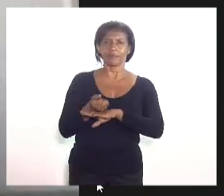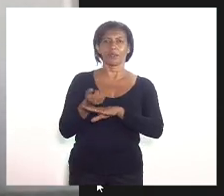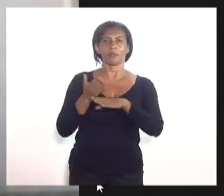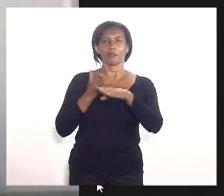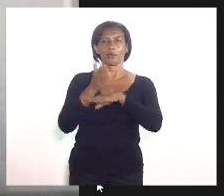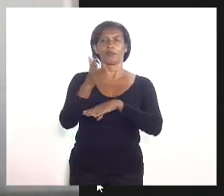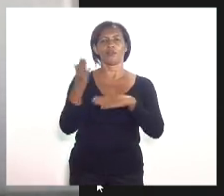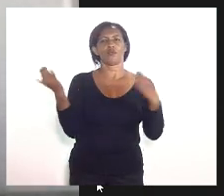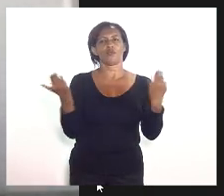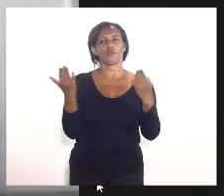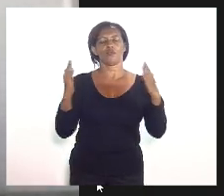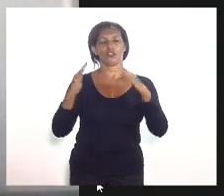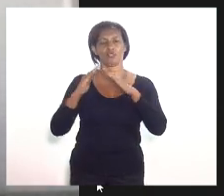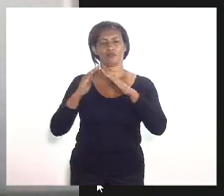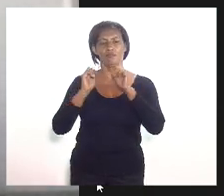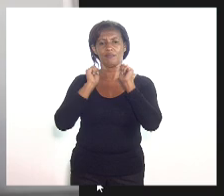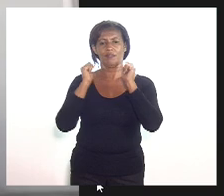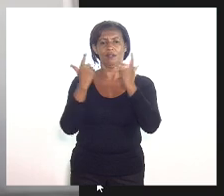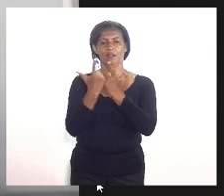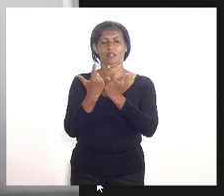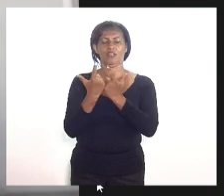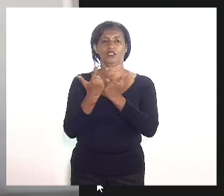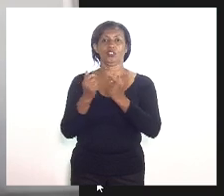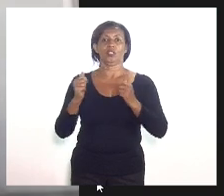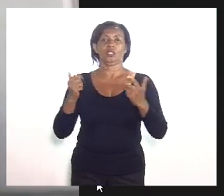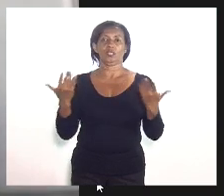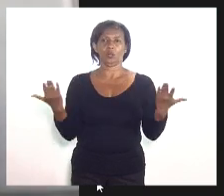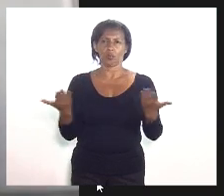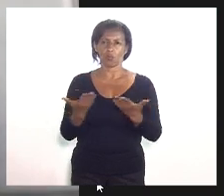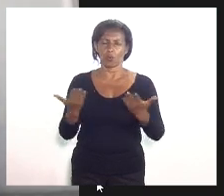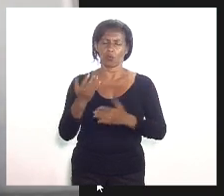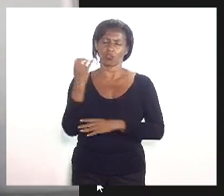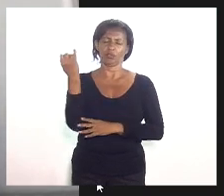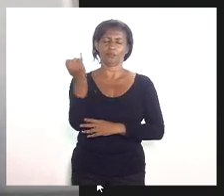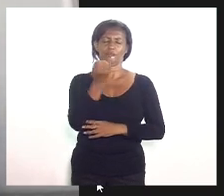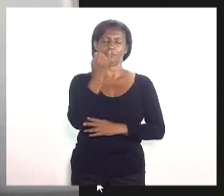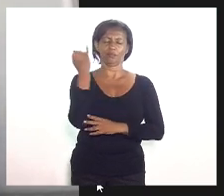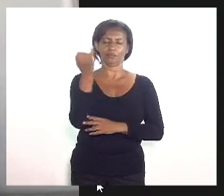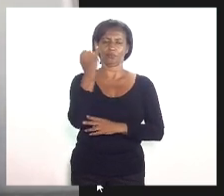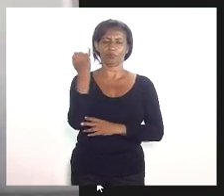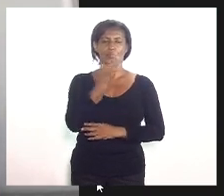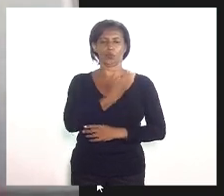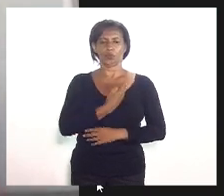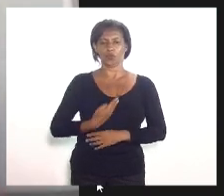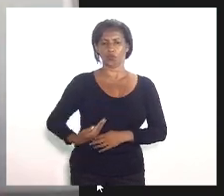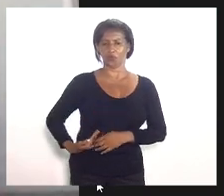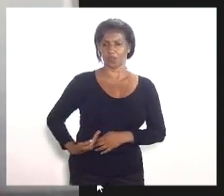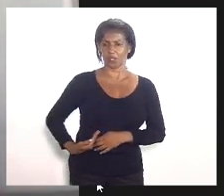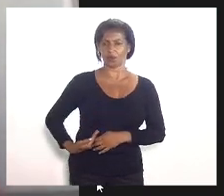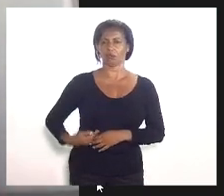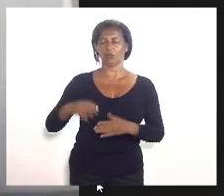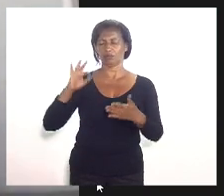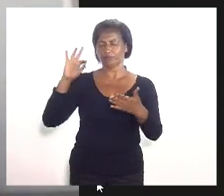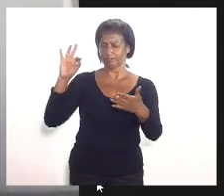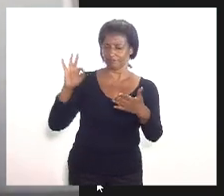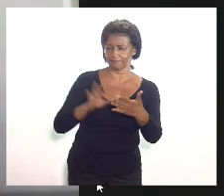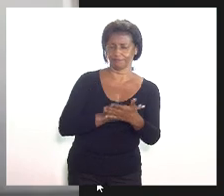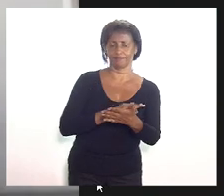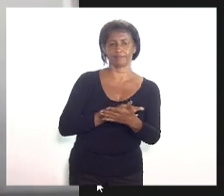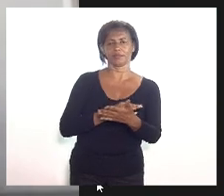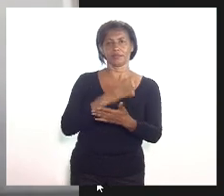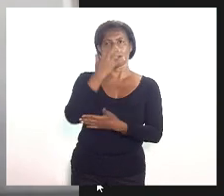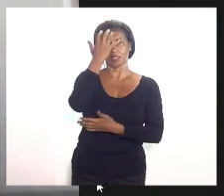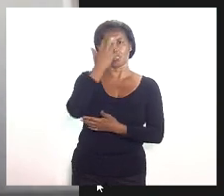acho de fundamental o projeto que aprovamos hoje. Hoje importante que o governador sancione de maneira